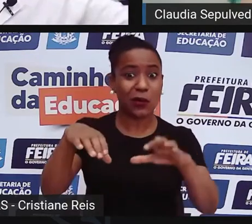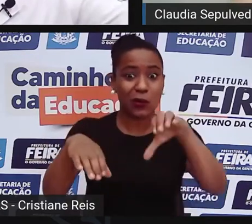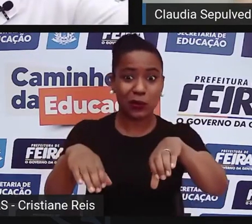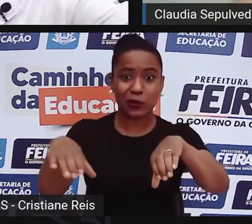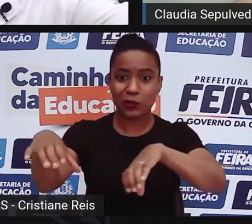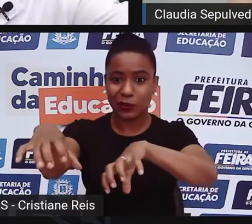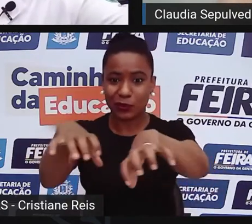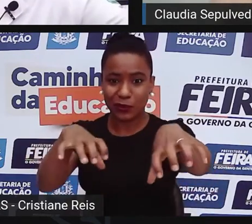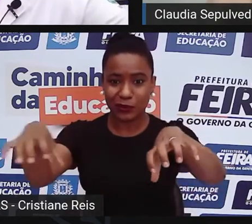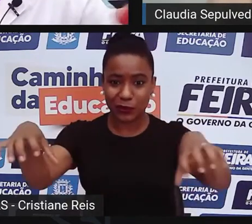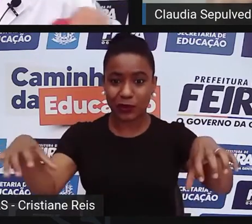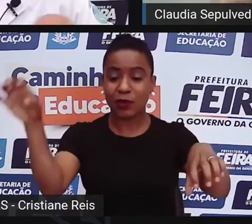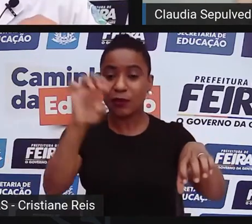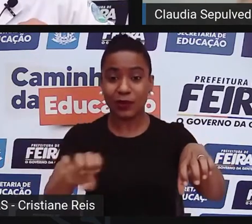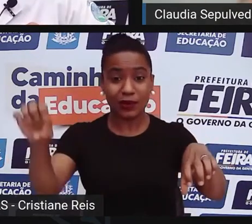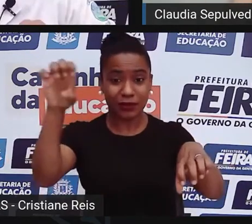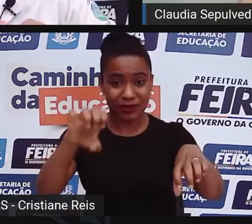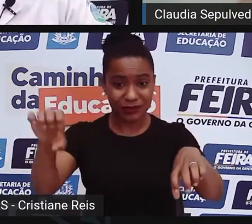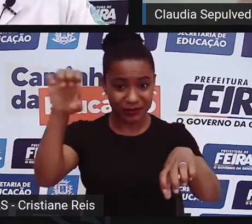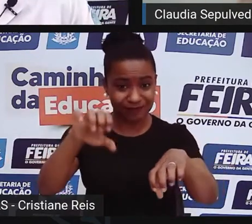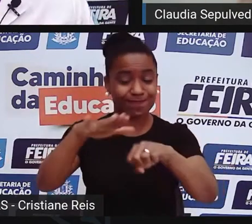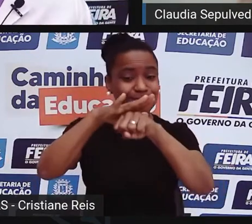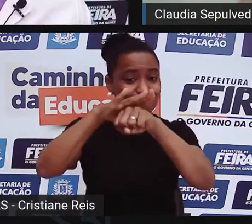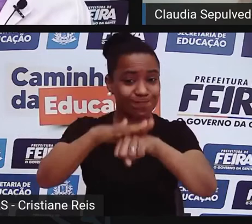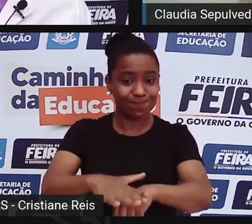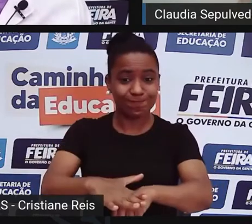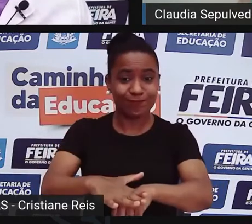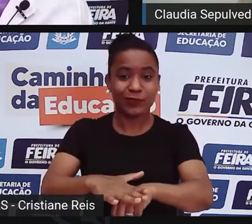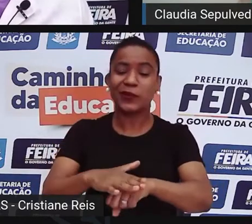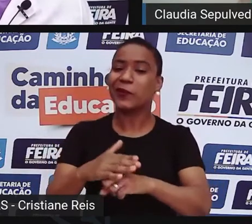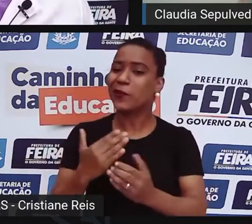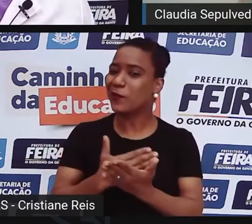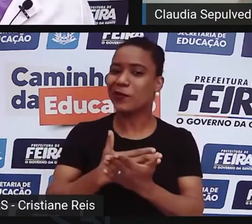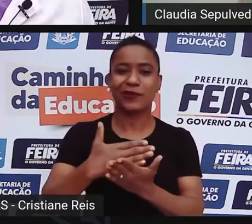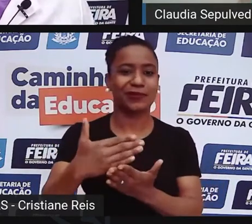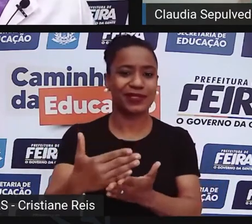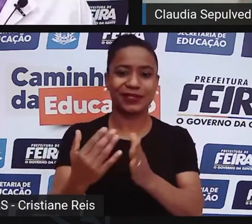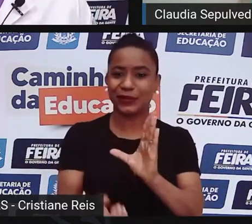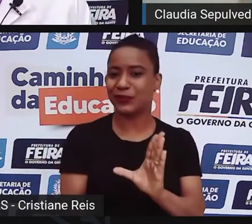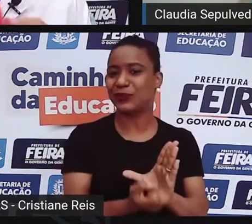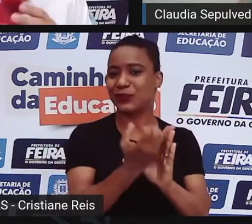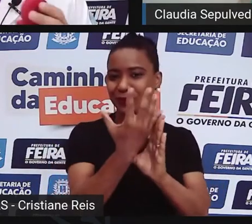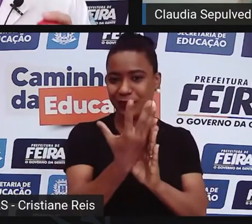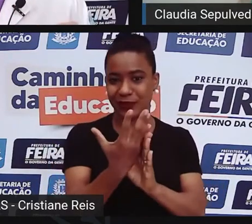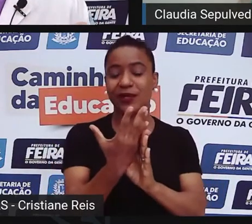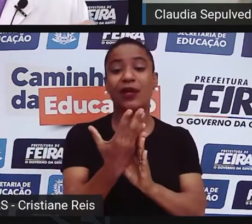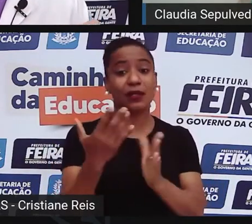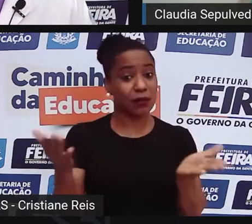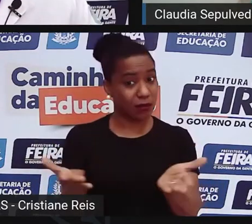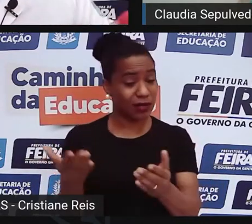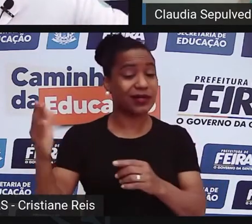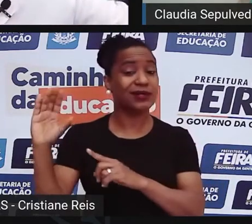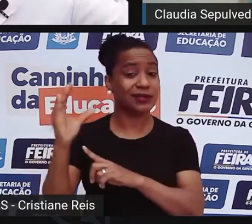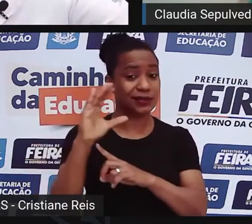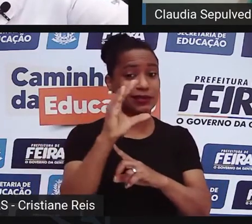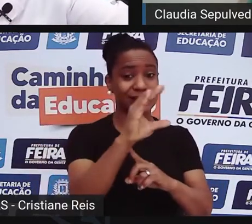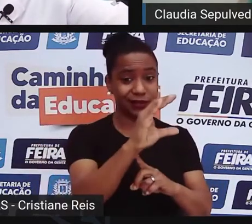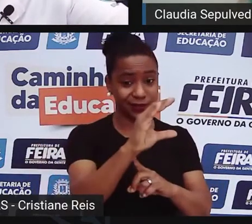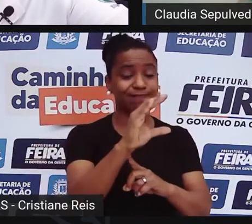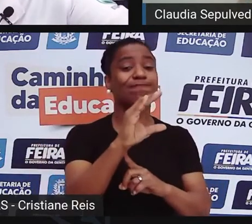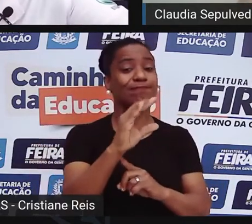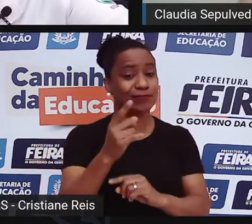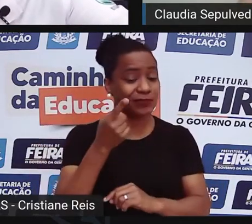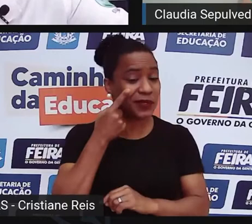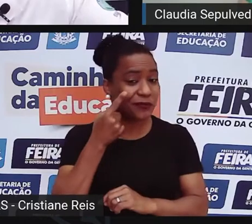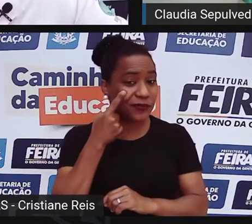é estruturado ideologicamente pela ciência nesse momento que a ciência começa, primeiro, a